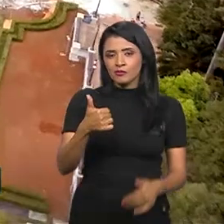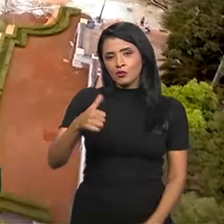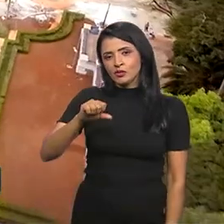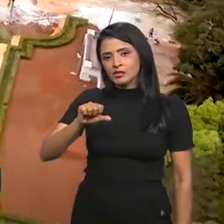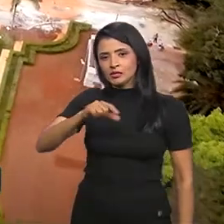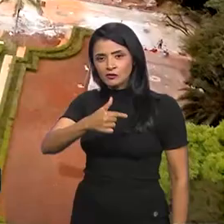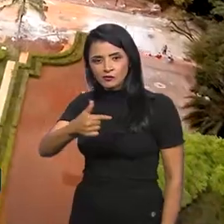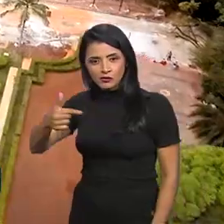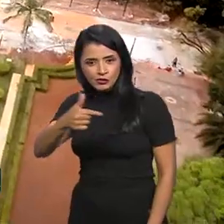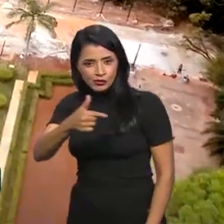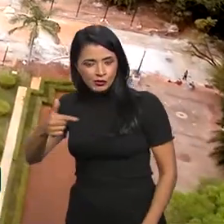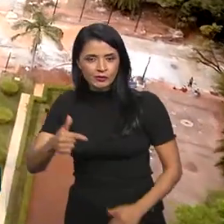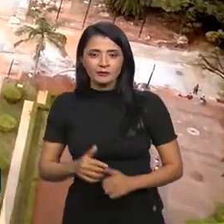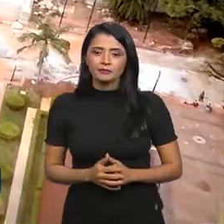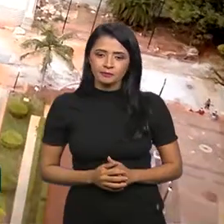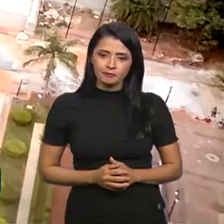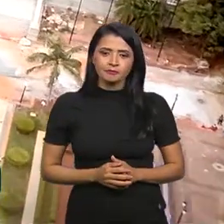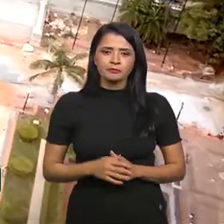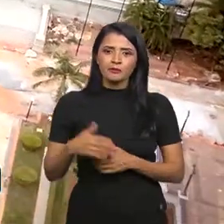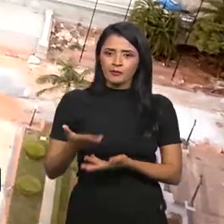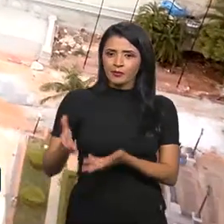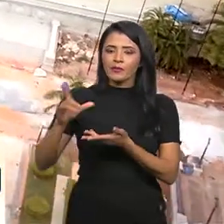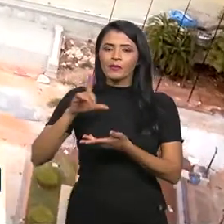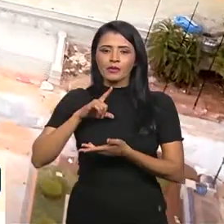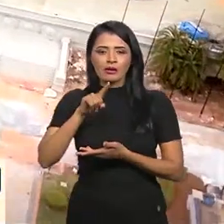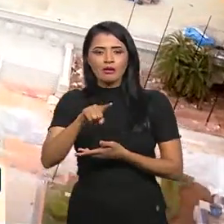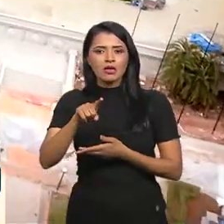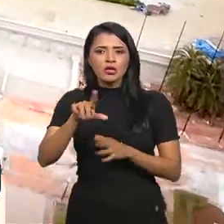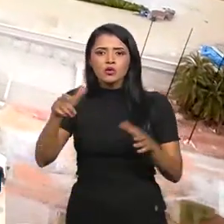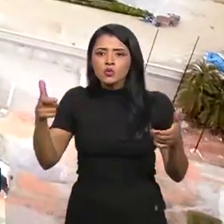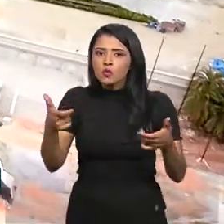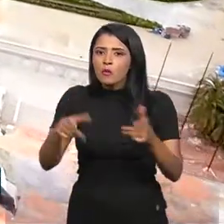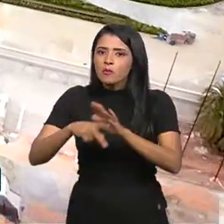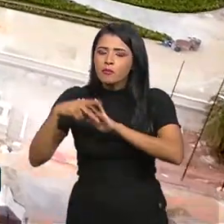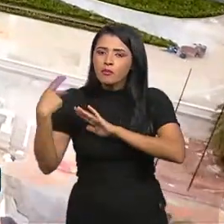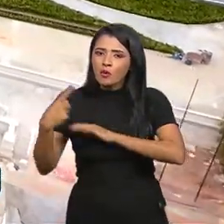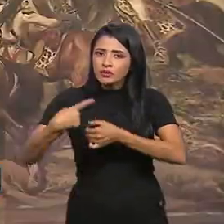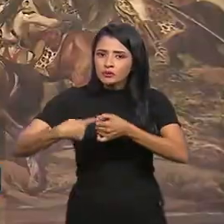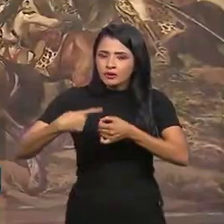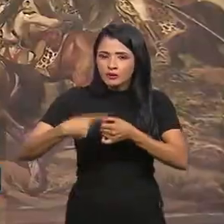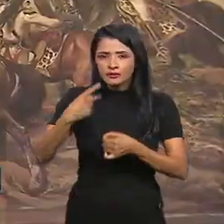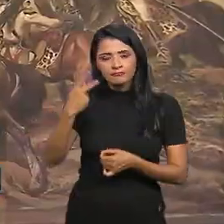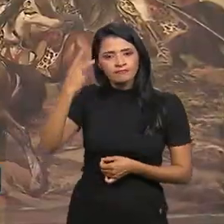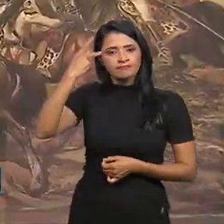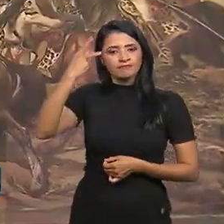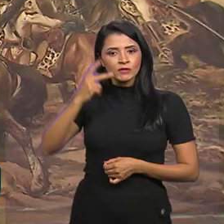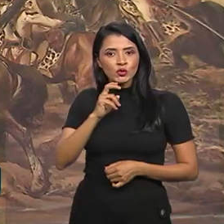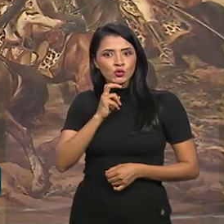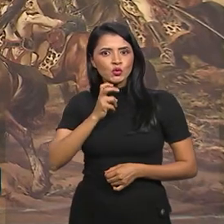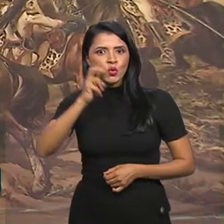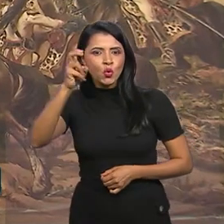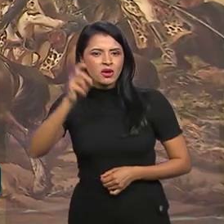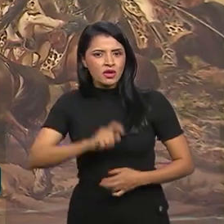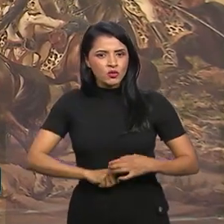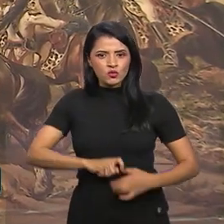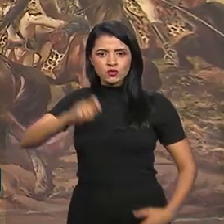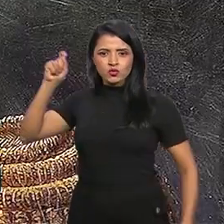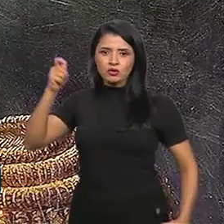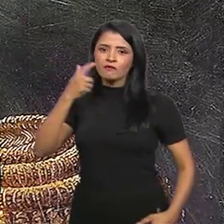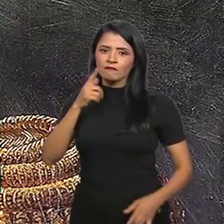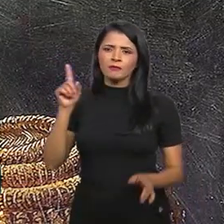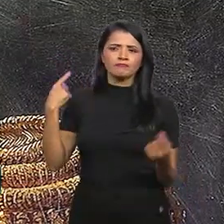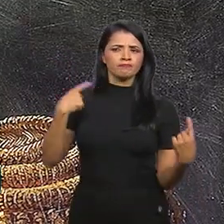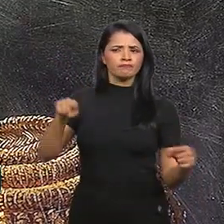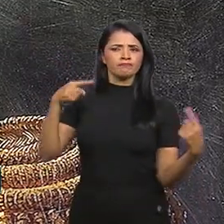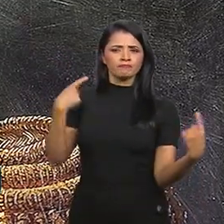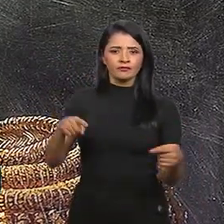Para os historiadores contemporâneos, essa centralidade da cidade de São Paulo e do Grito do Ipiranga vem sendo contestada.